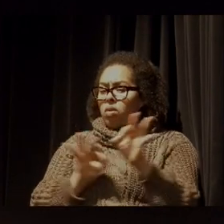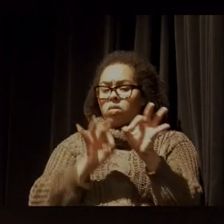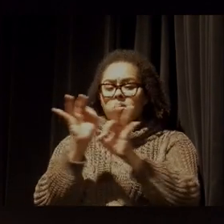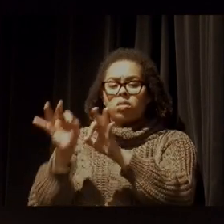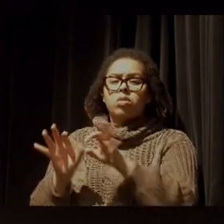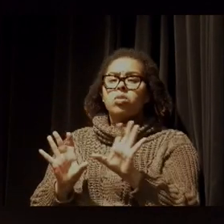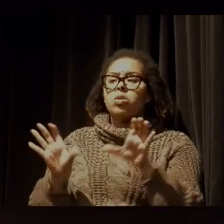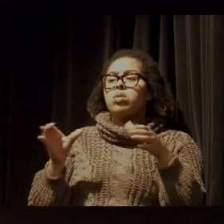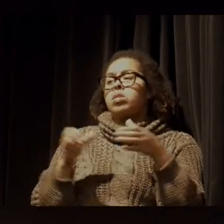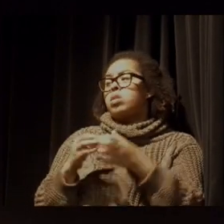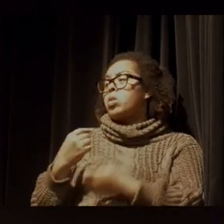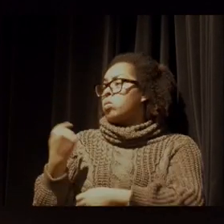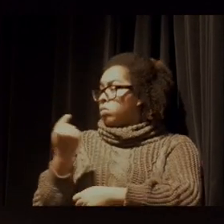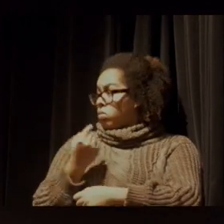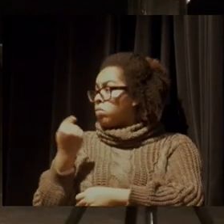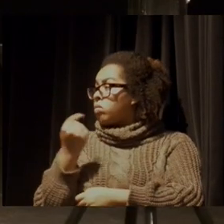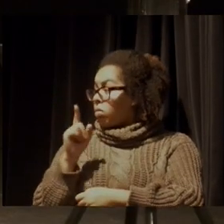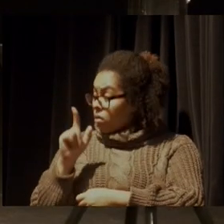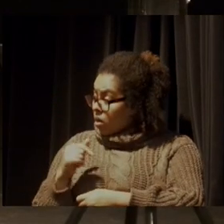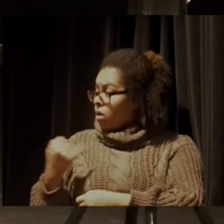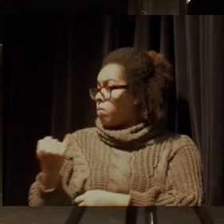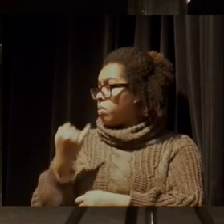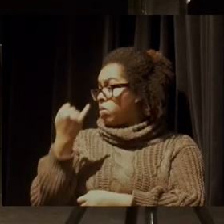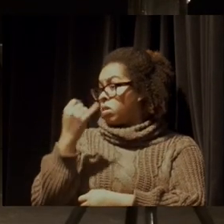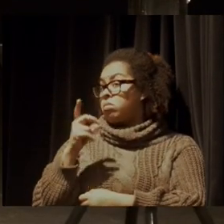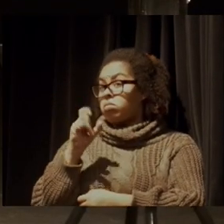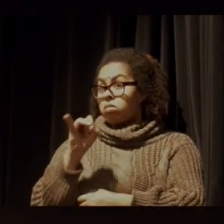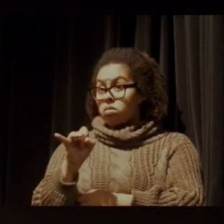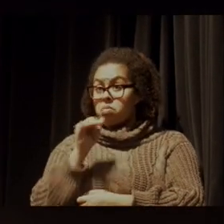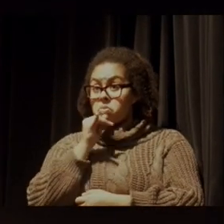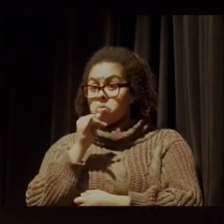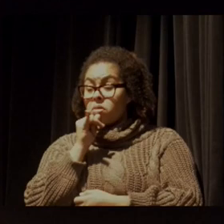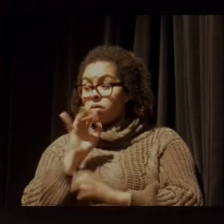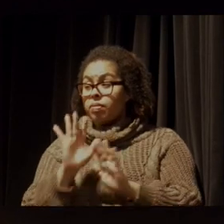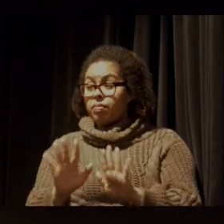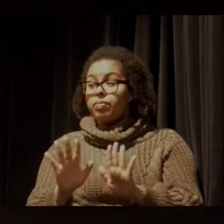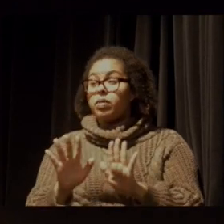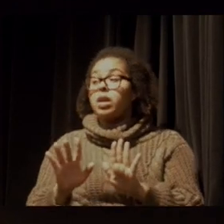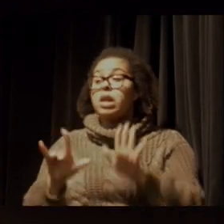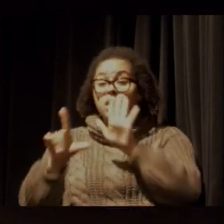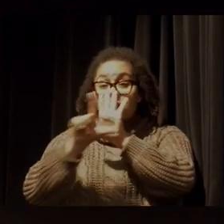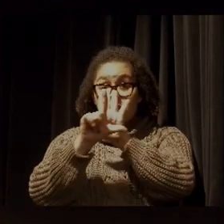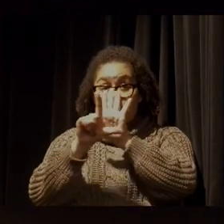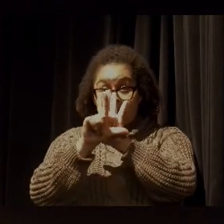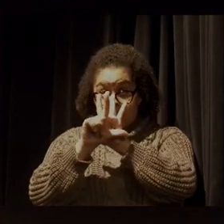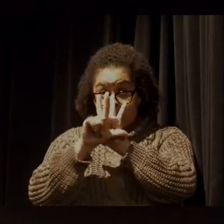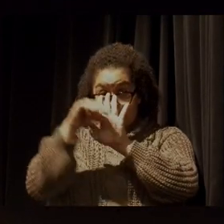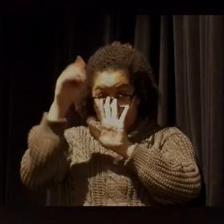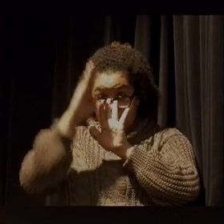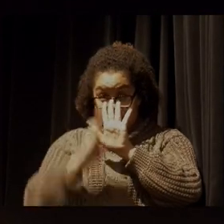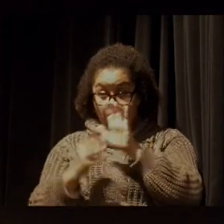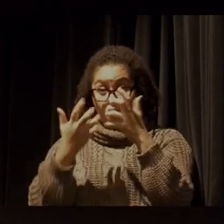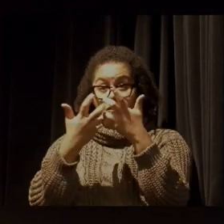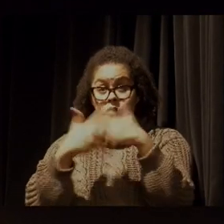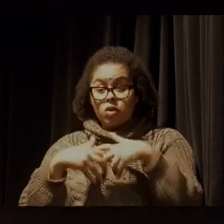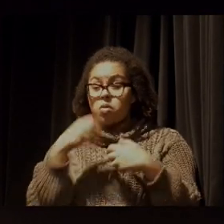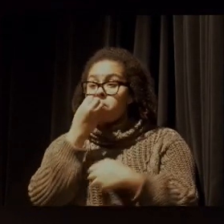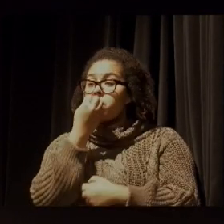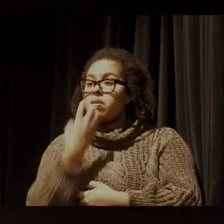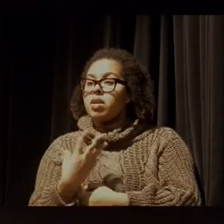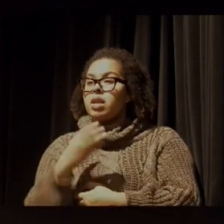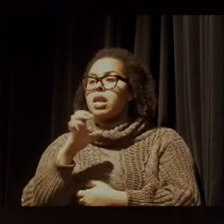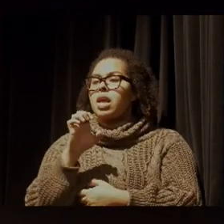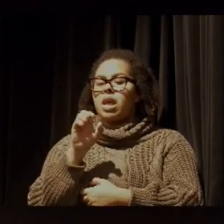o engajamento individual, ele é importante. Porque se a gente tivesse, se a nossa legislação funcionasse, se esse tal de